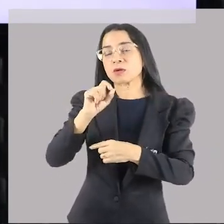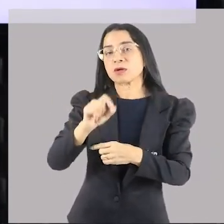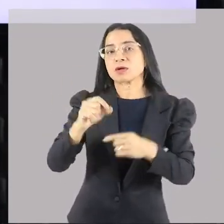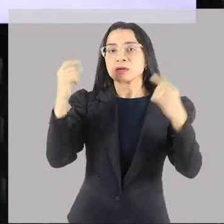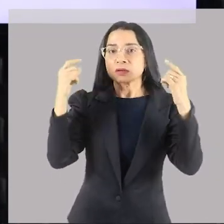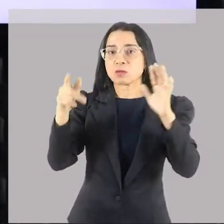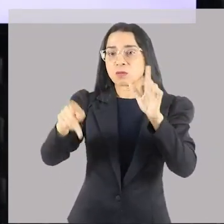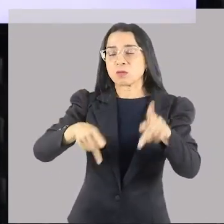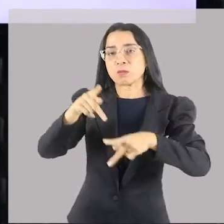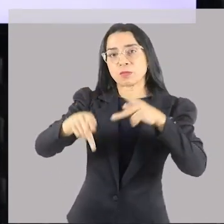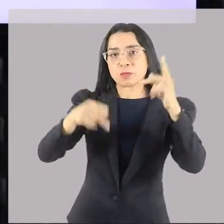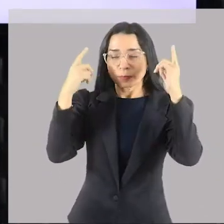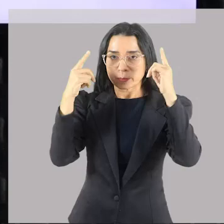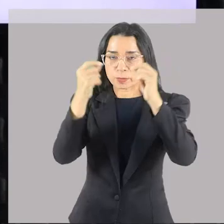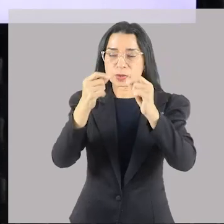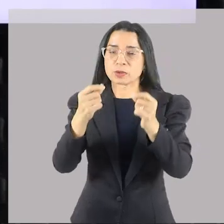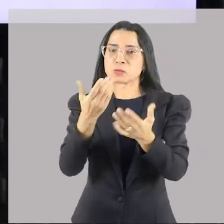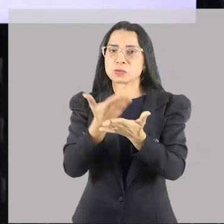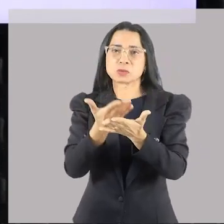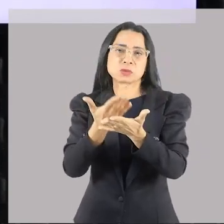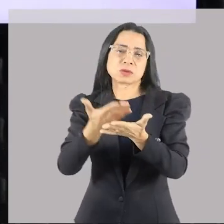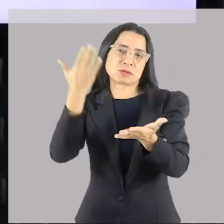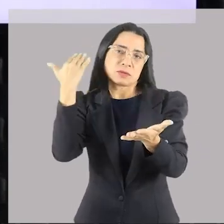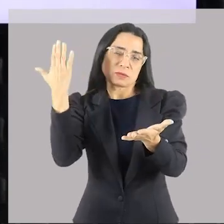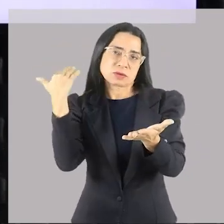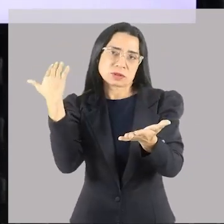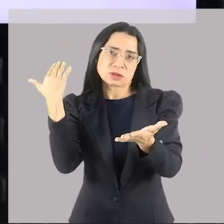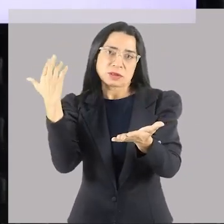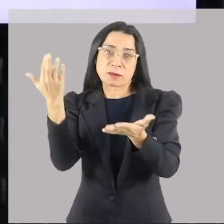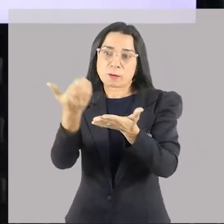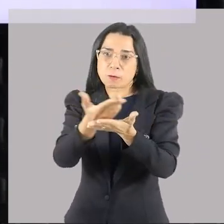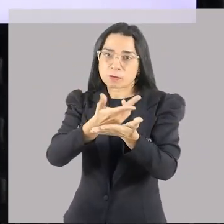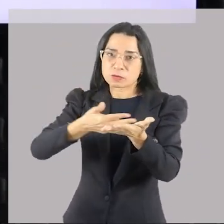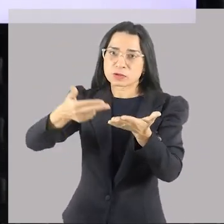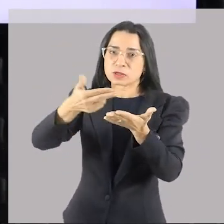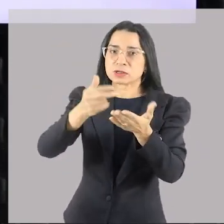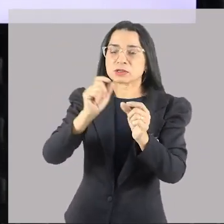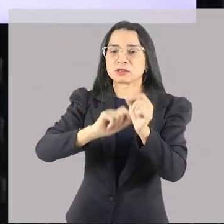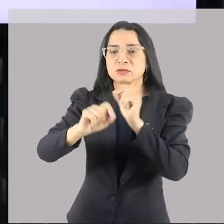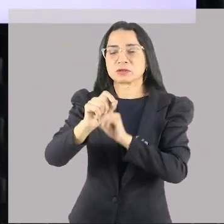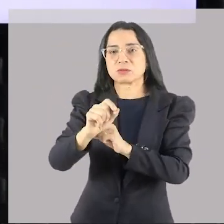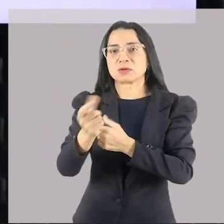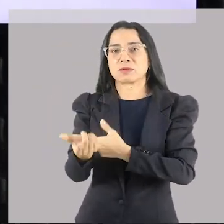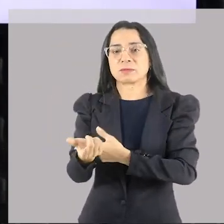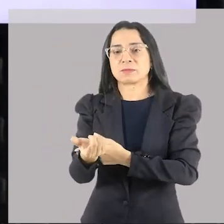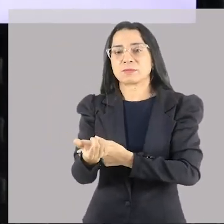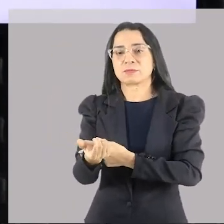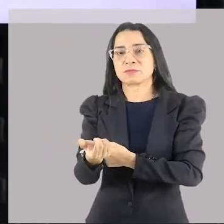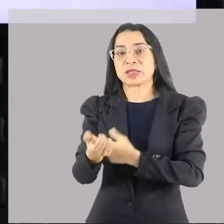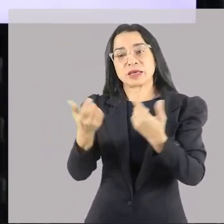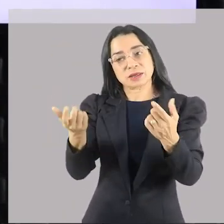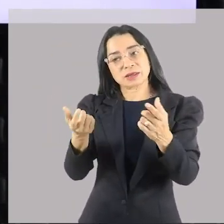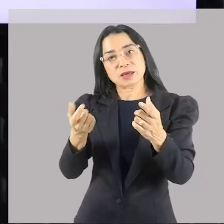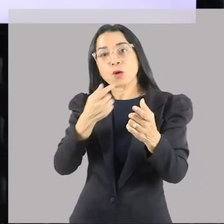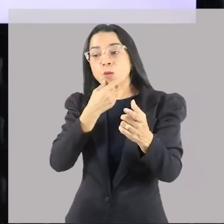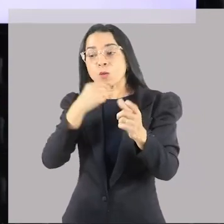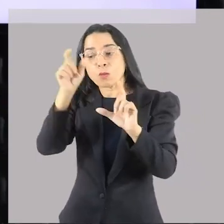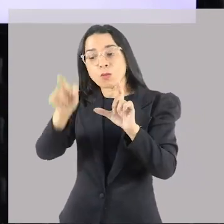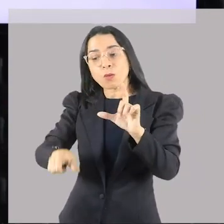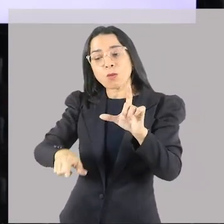muito tempo. Resultado disso? Os desenhos são proporcionais. Ó, meu cameraman tentando medir...